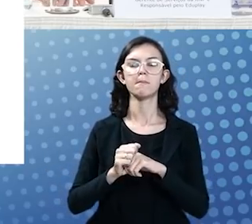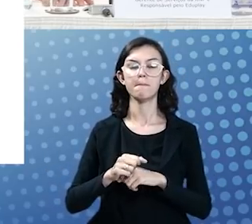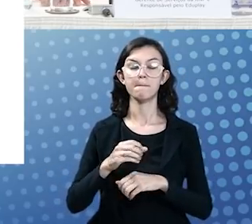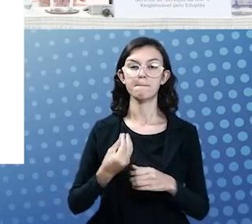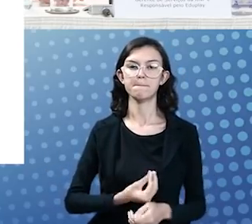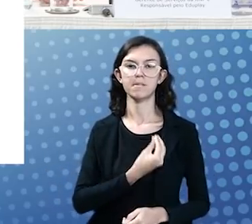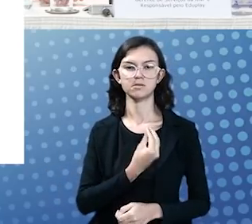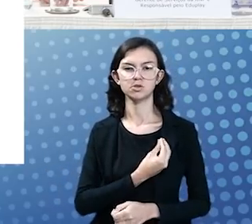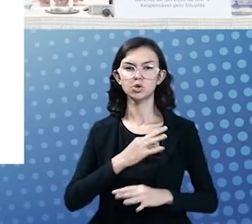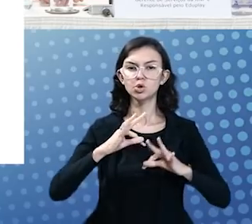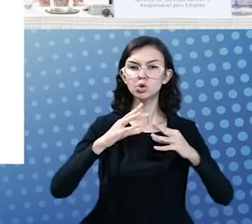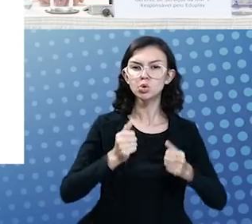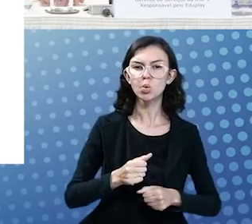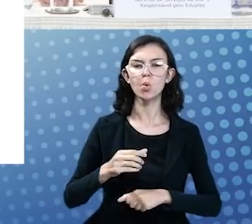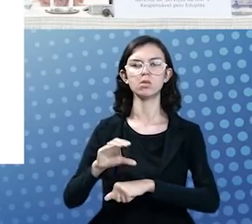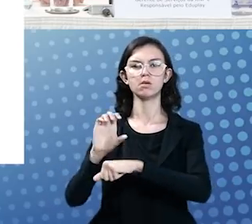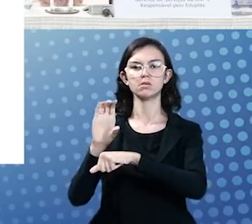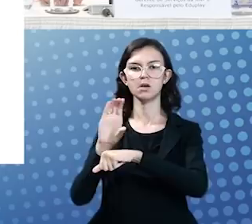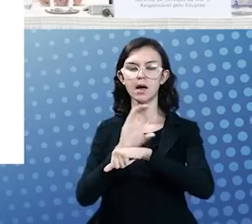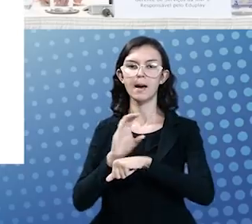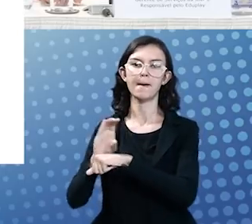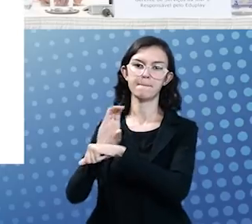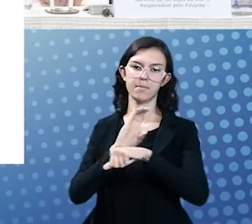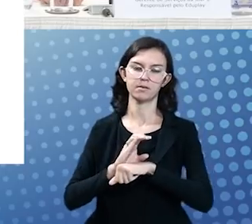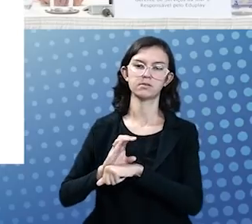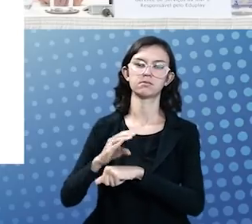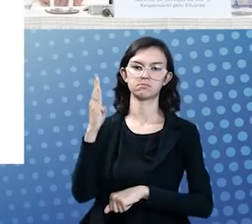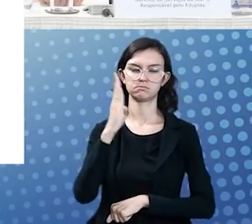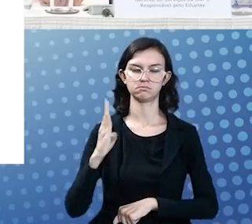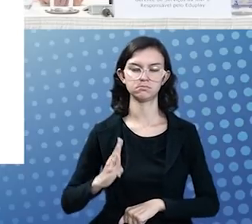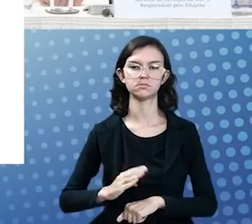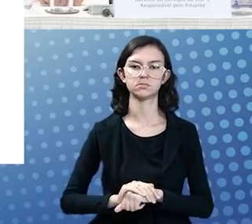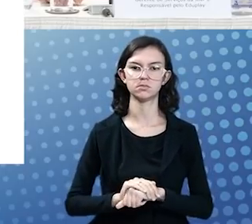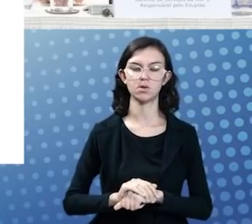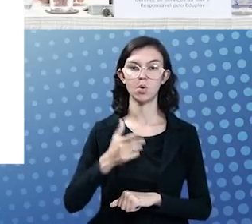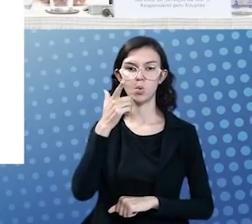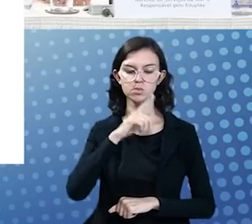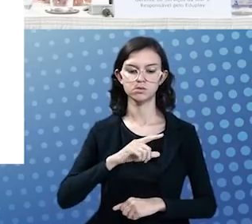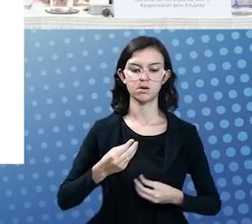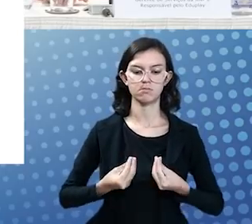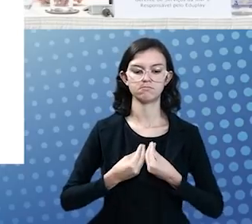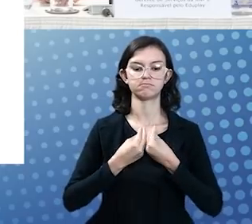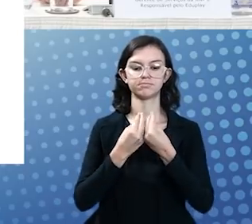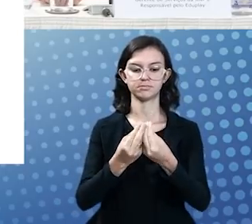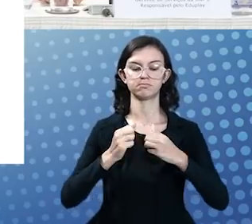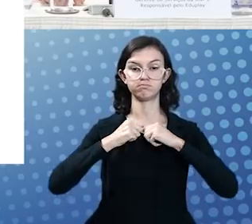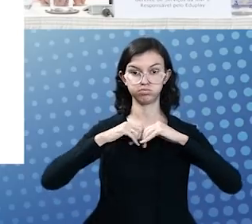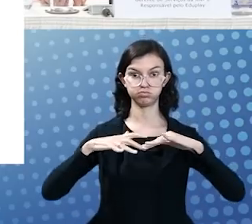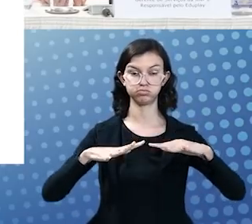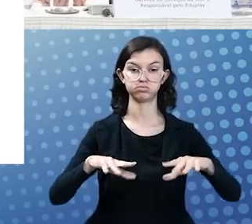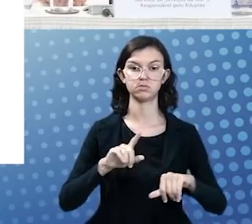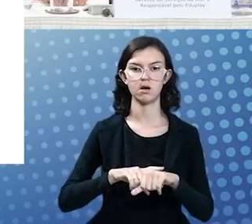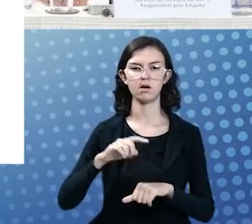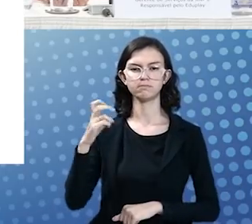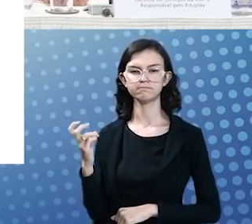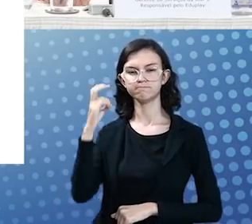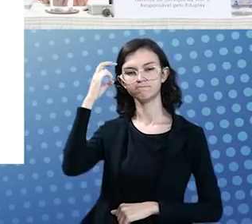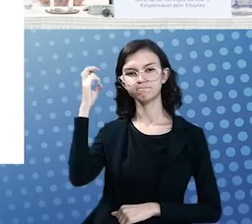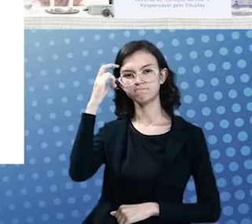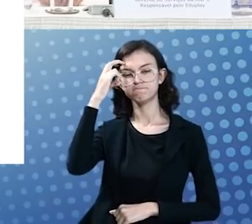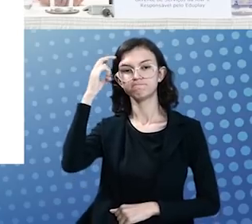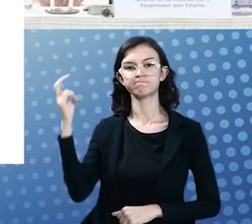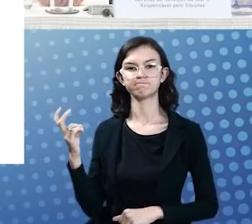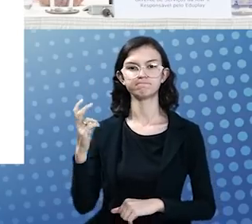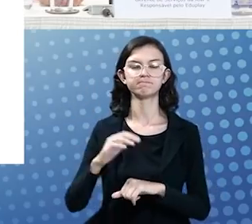em todas as capitais brasileiras através do backbone da RNP e que facilita essa distribuição. Então, é uma rede